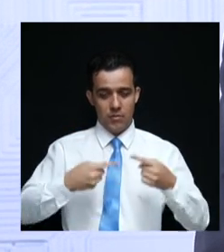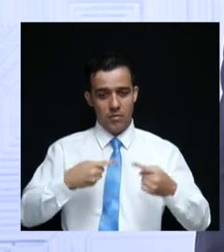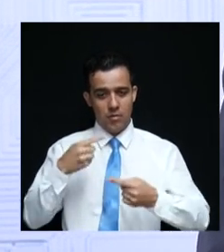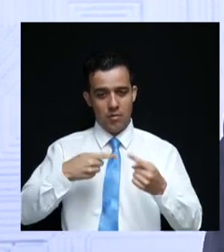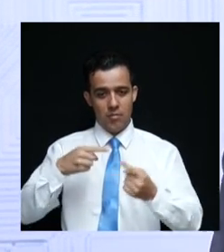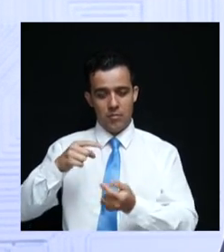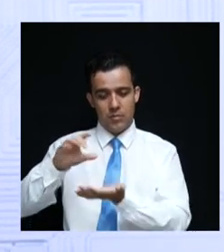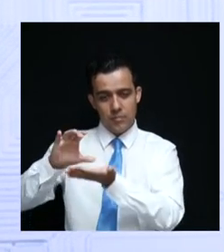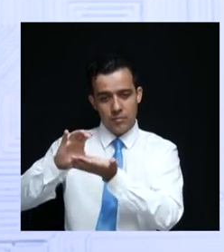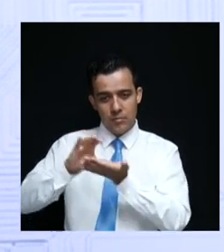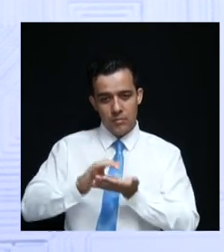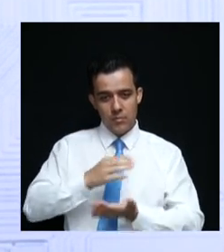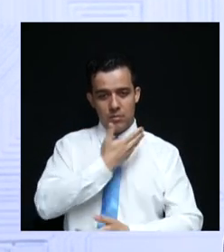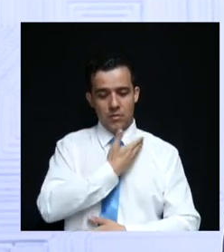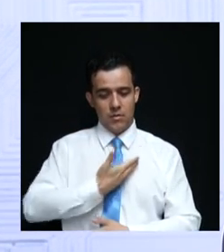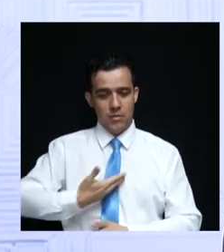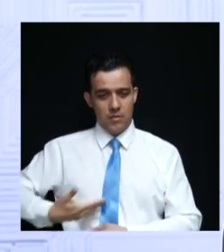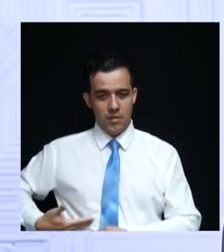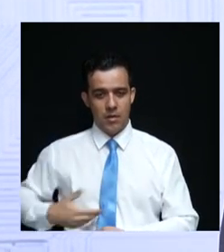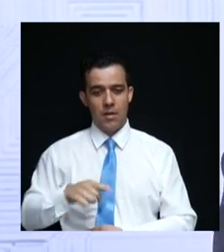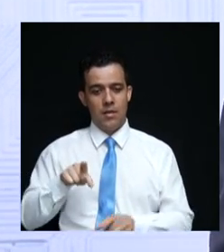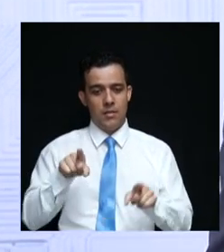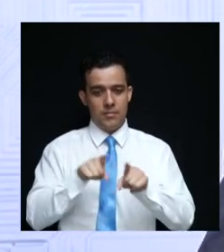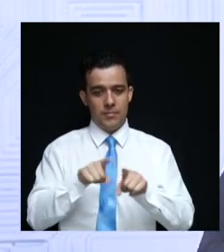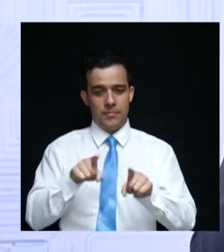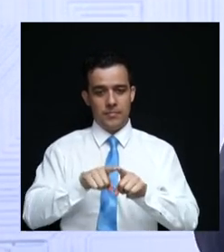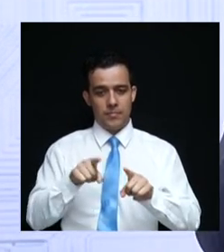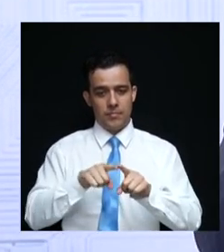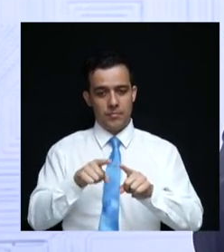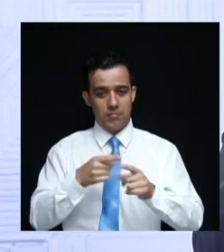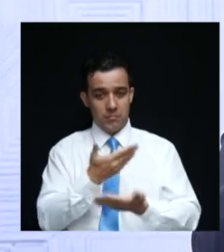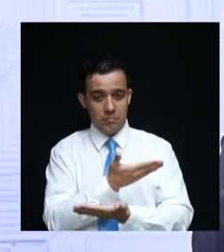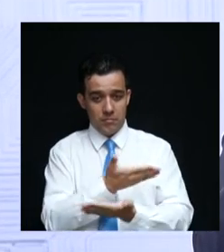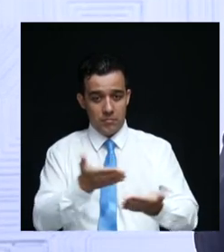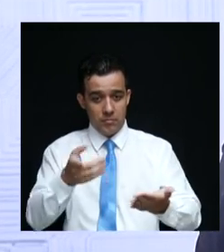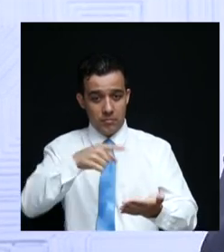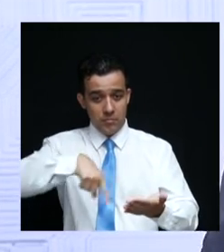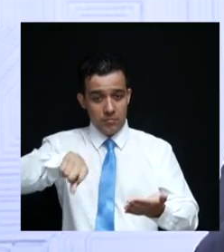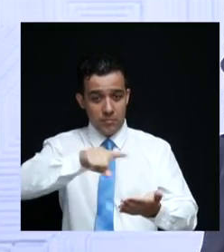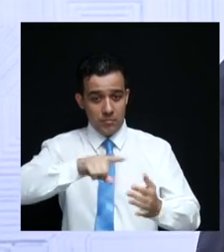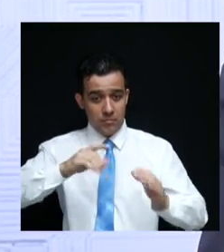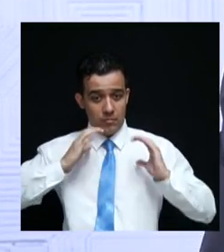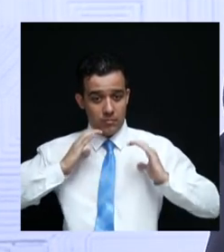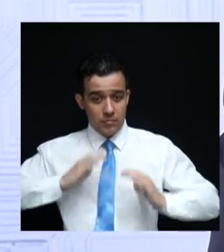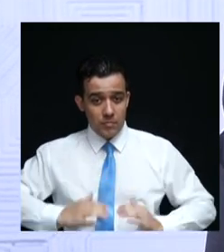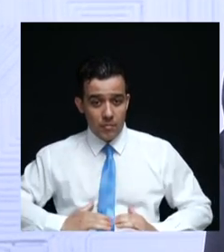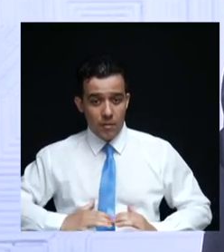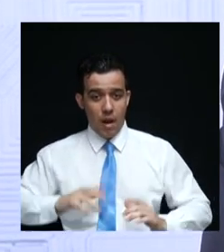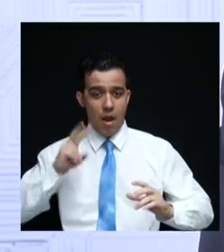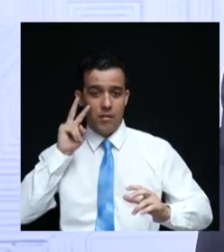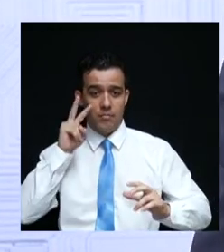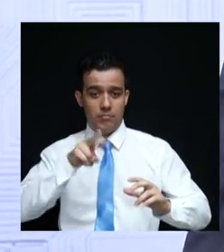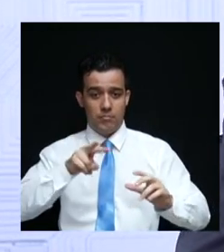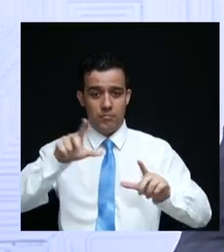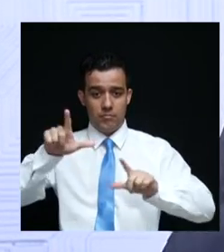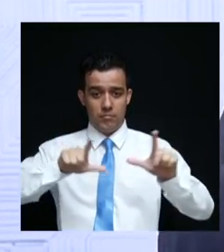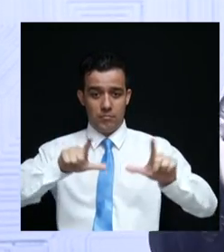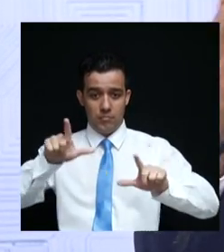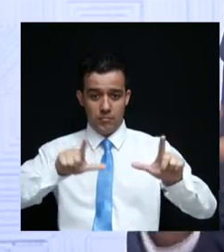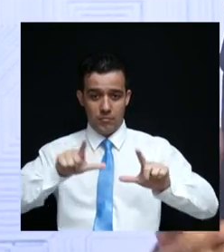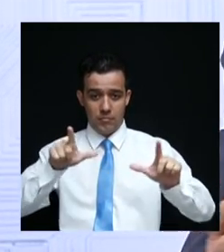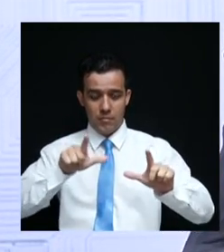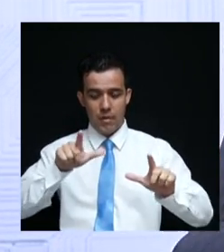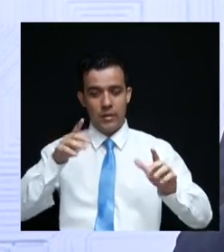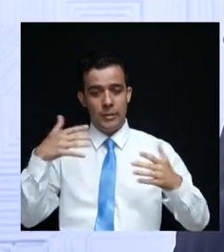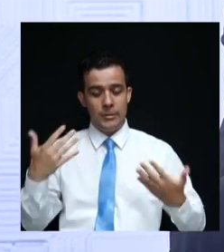é para nós podermos dizer também ao cidadão aí que nos assiste neste momento, que diante deste